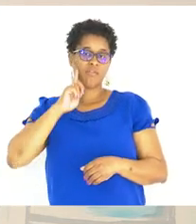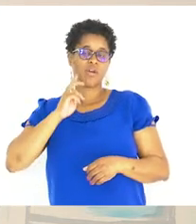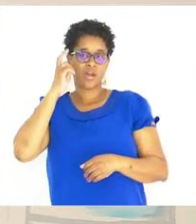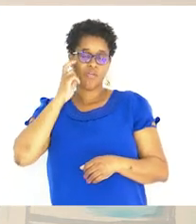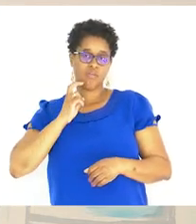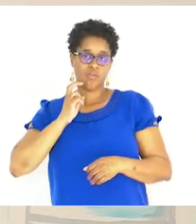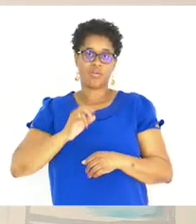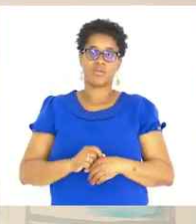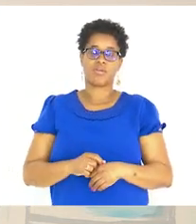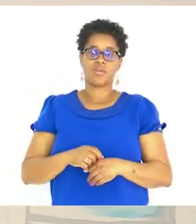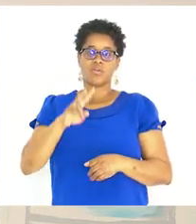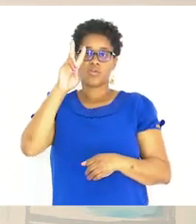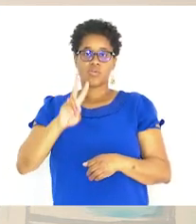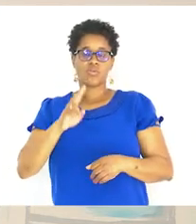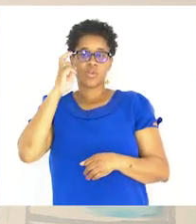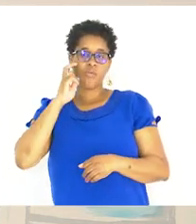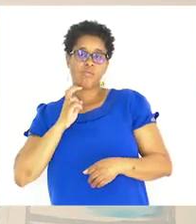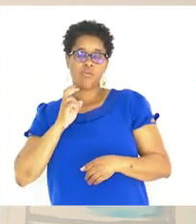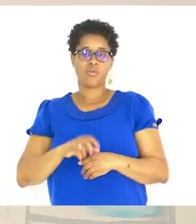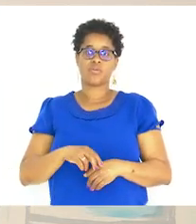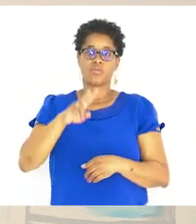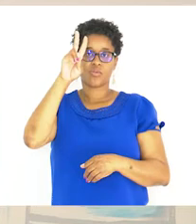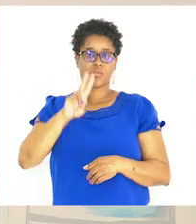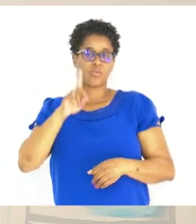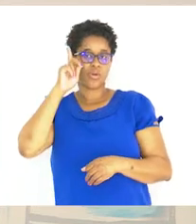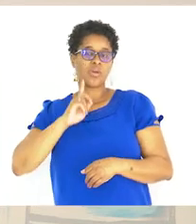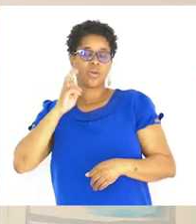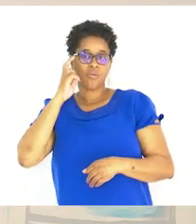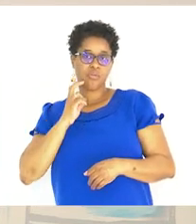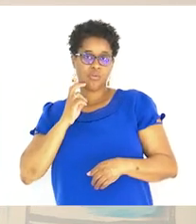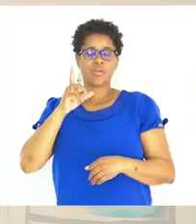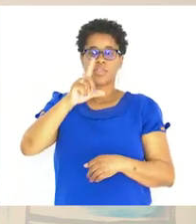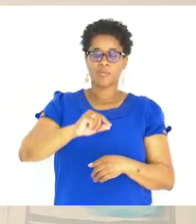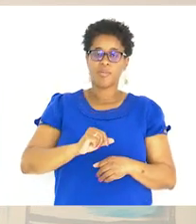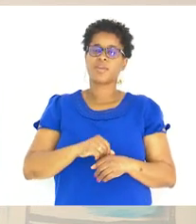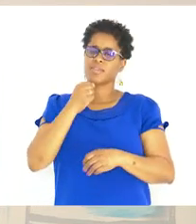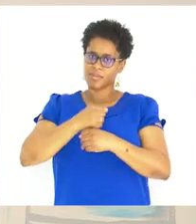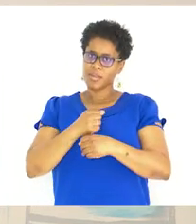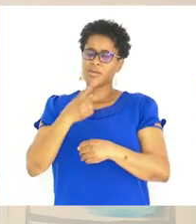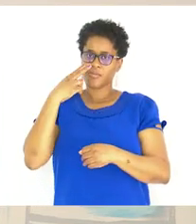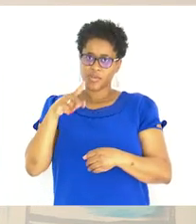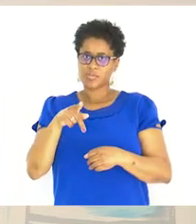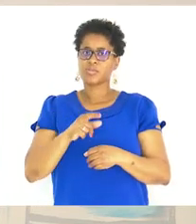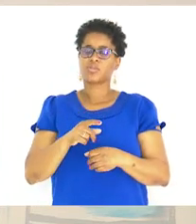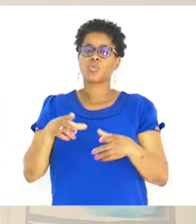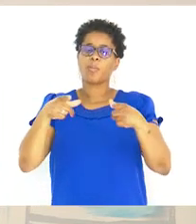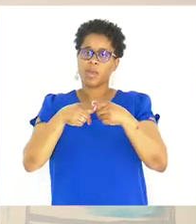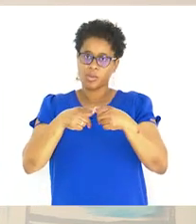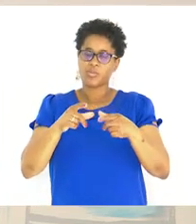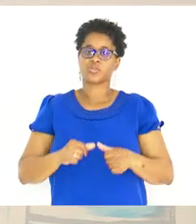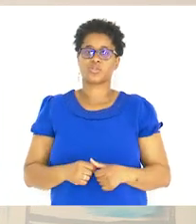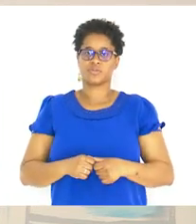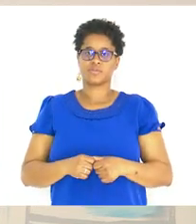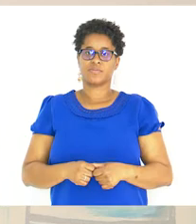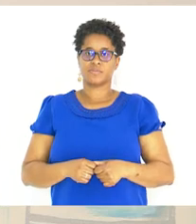avó O bisavó A bisavó bisavó Também Vimos Os primos